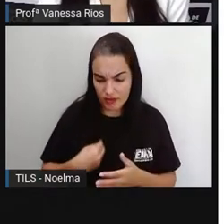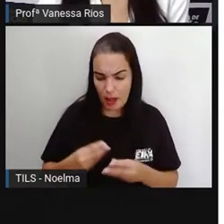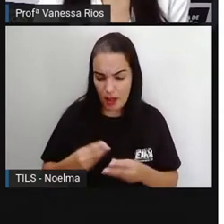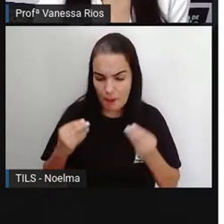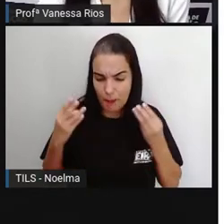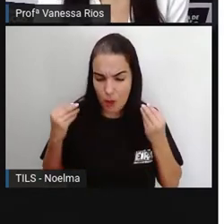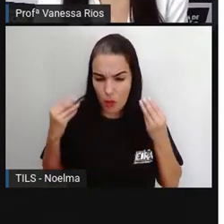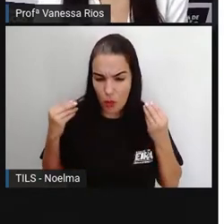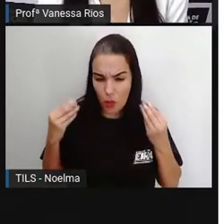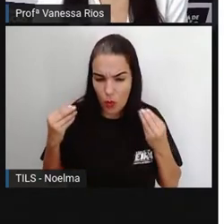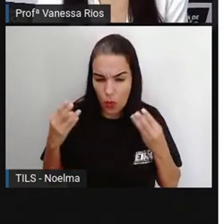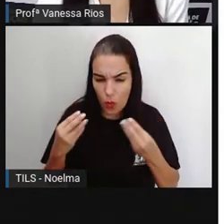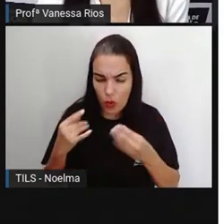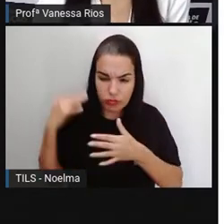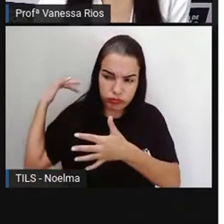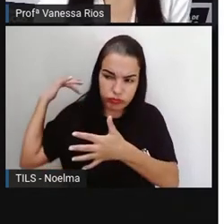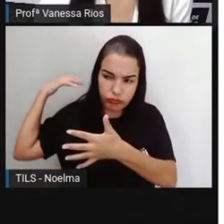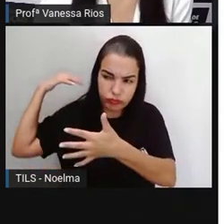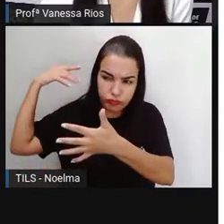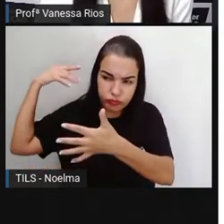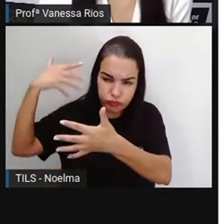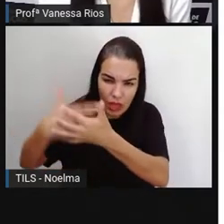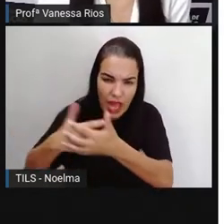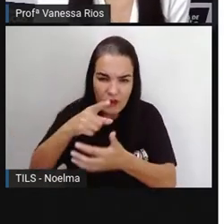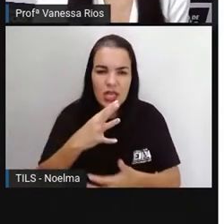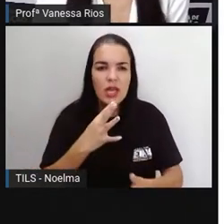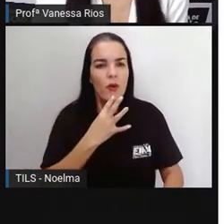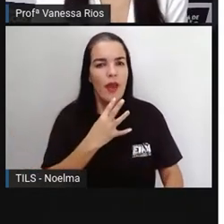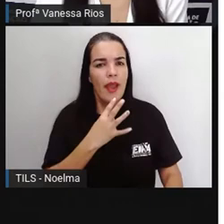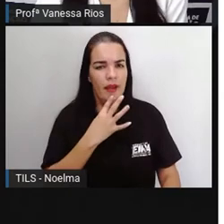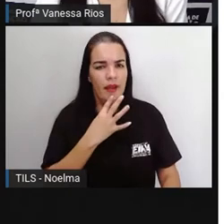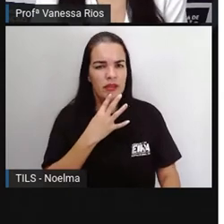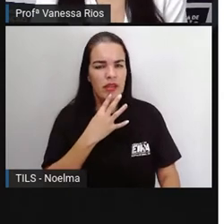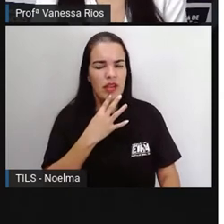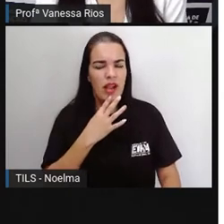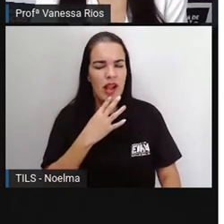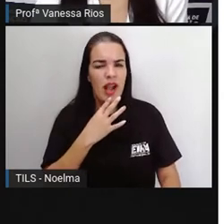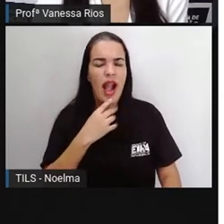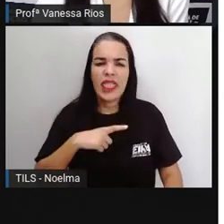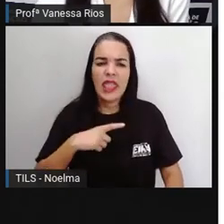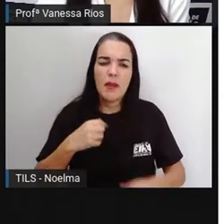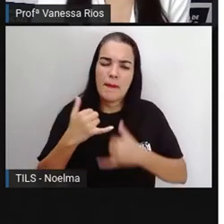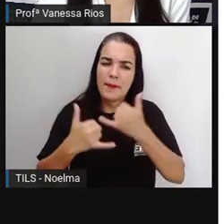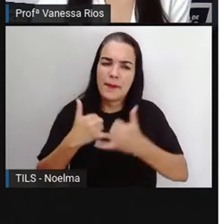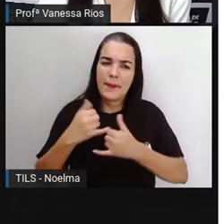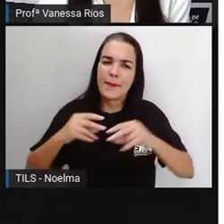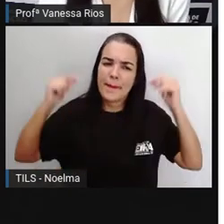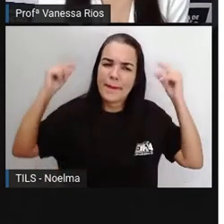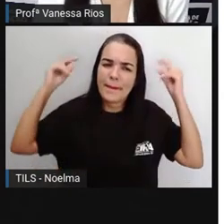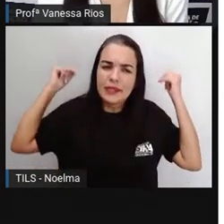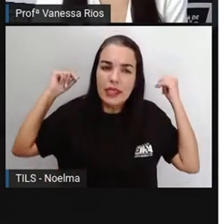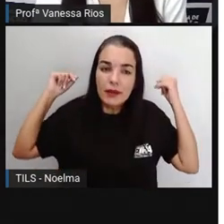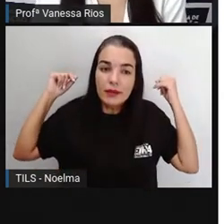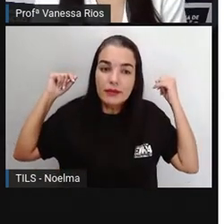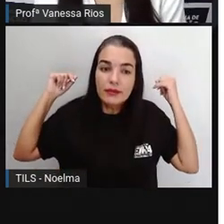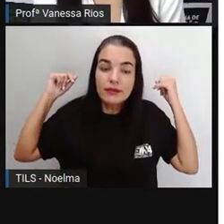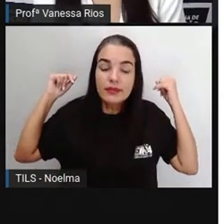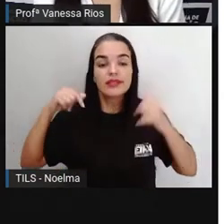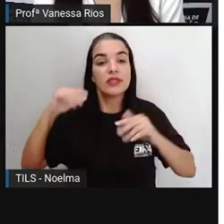falando, né? Desde o início aí da aula, ultrapassaram as barreiras do tempo. Foram ensinadas, né?